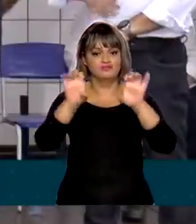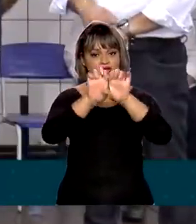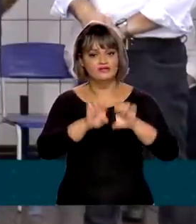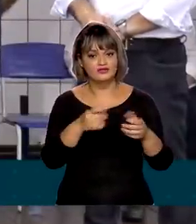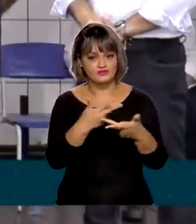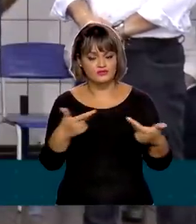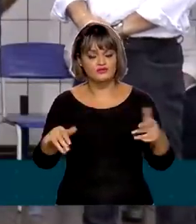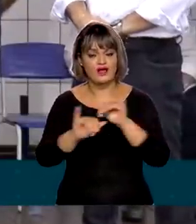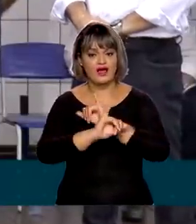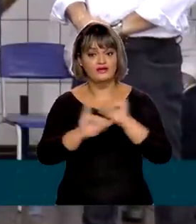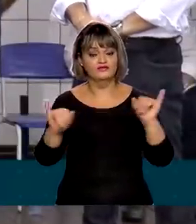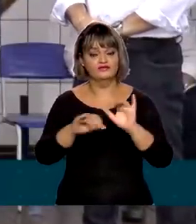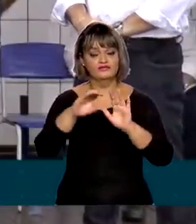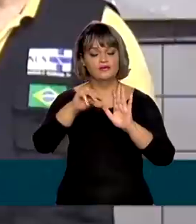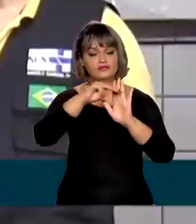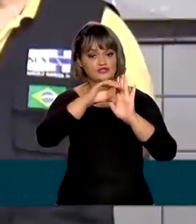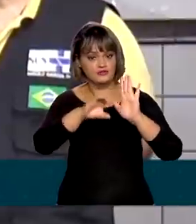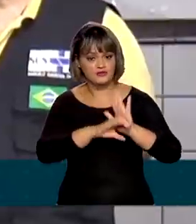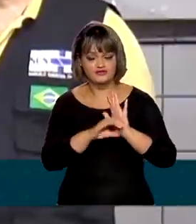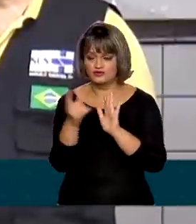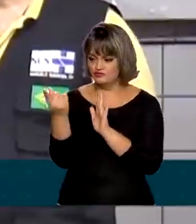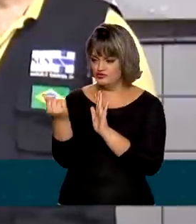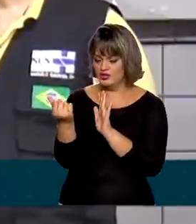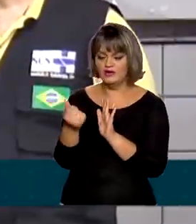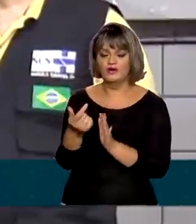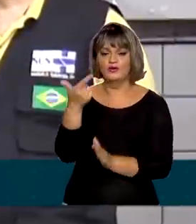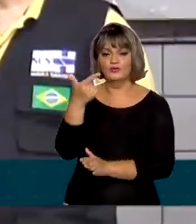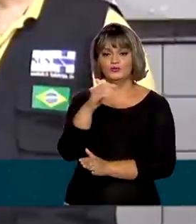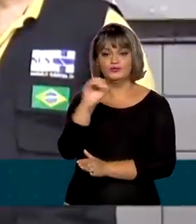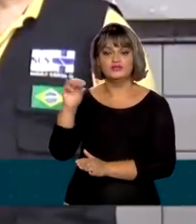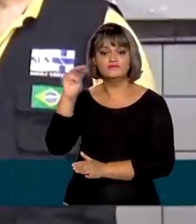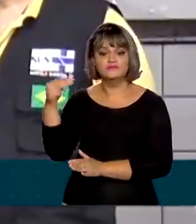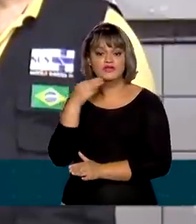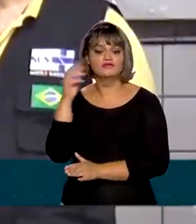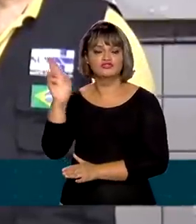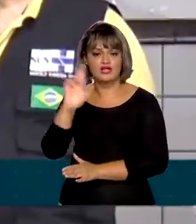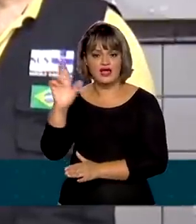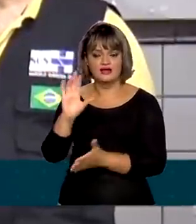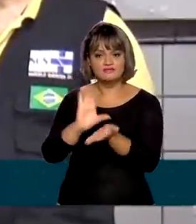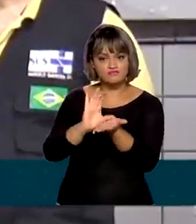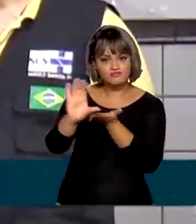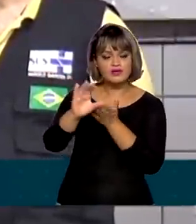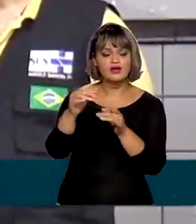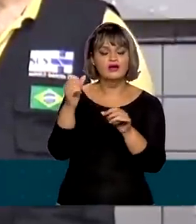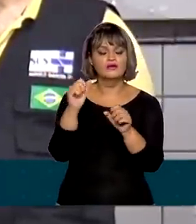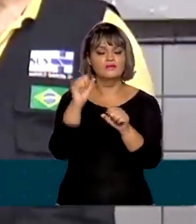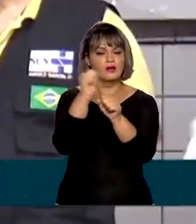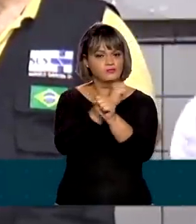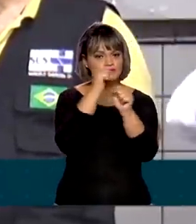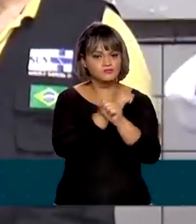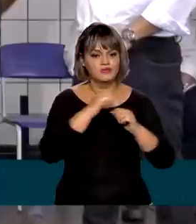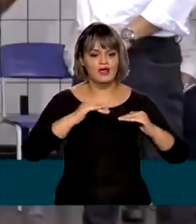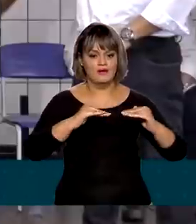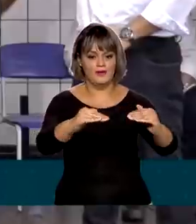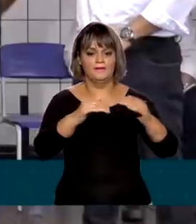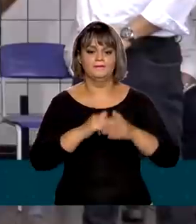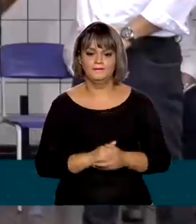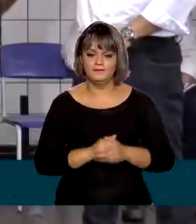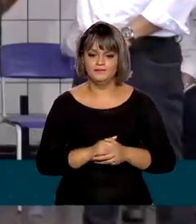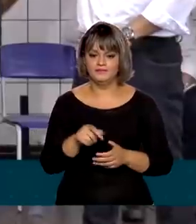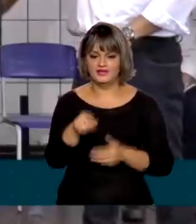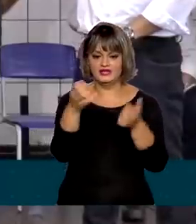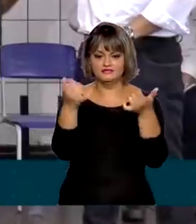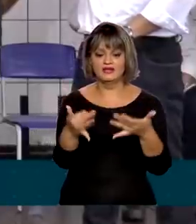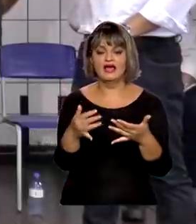provisória com crédito extraordinário de 200 milhões de reais para a reconstrução das rodovias. A gente vai ter,